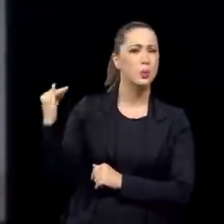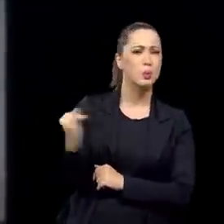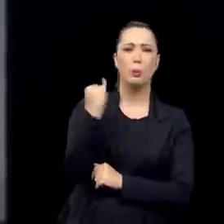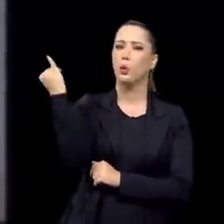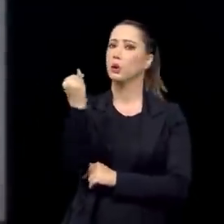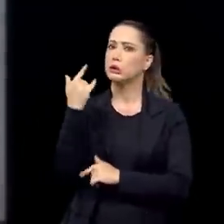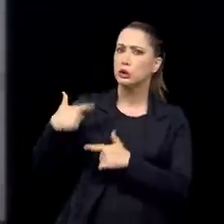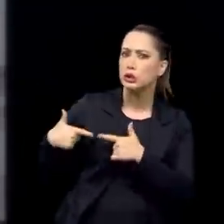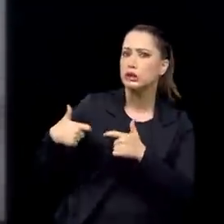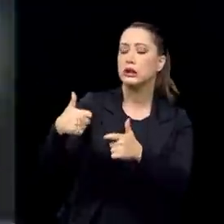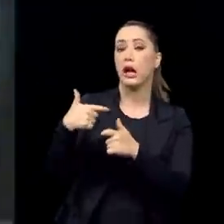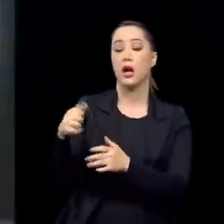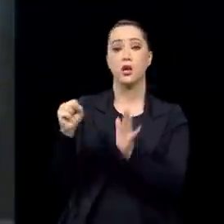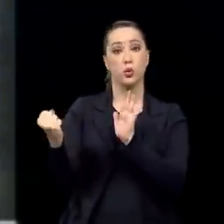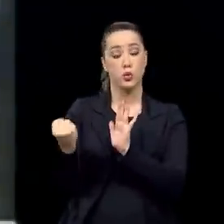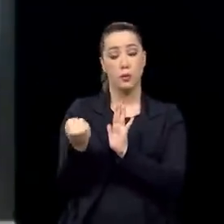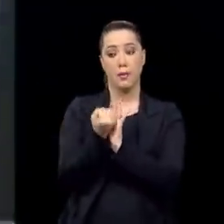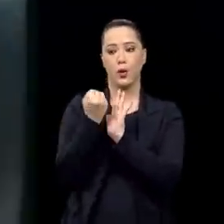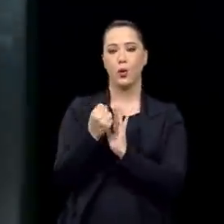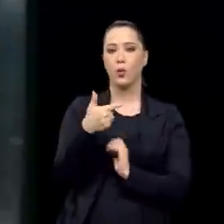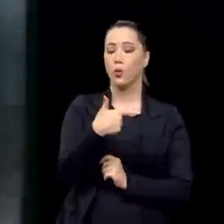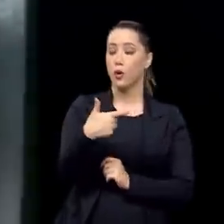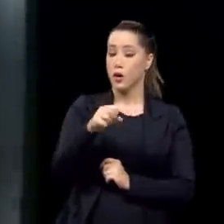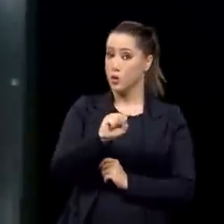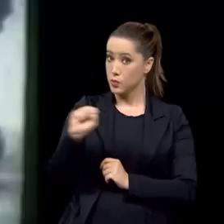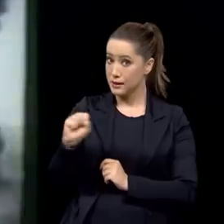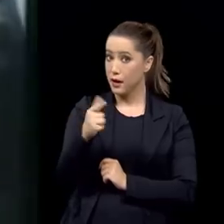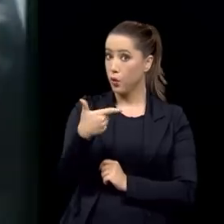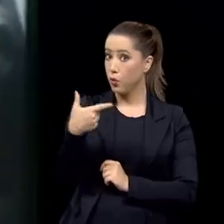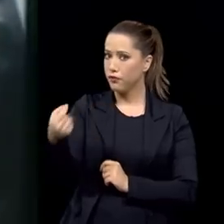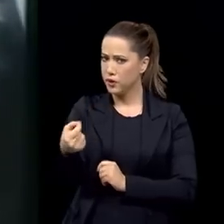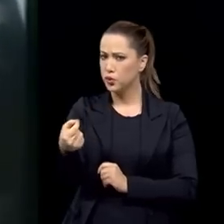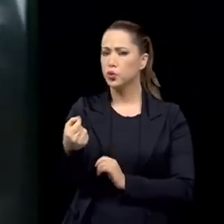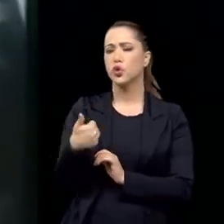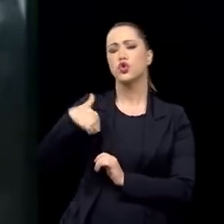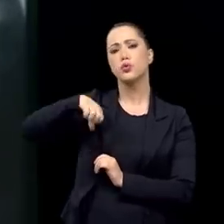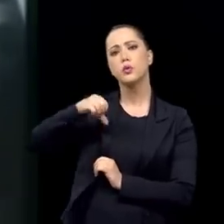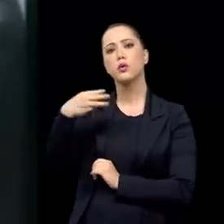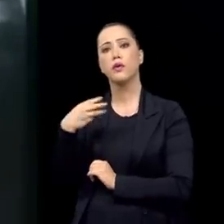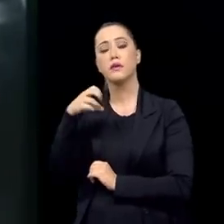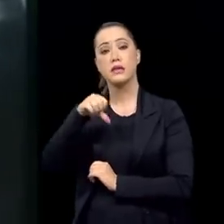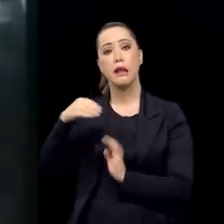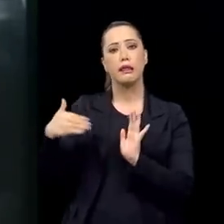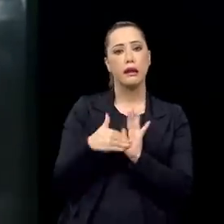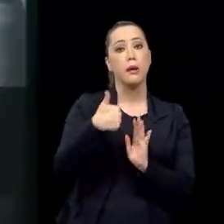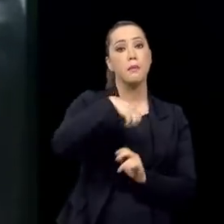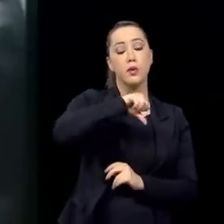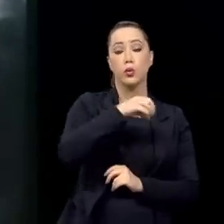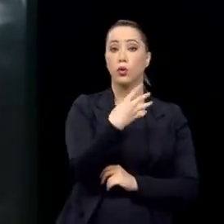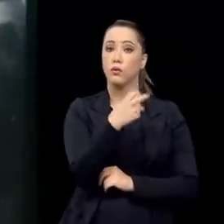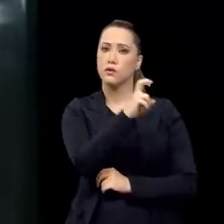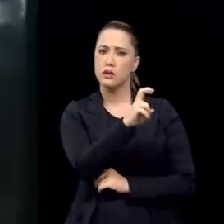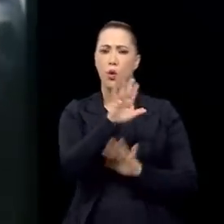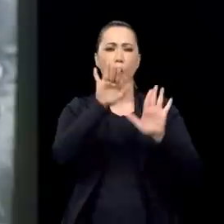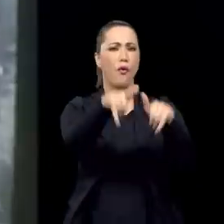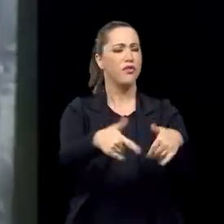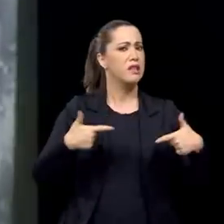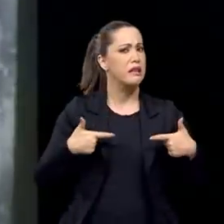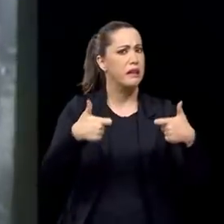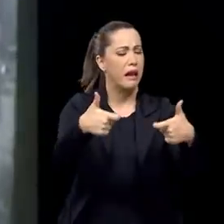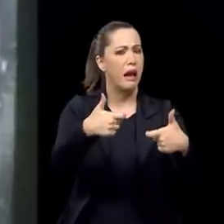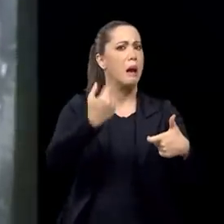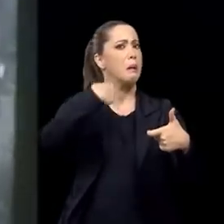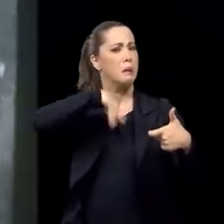conflitos do século XX, que durou de 1939 a 1945. O fim de uma das batalhas mais